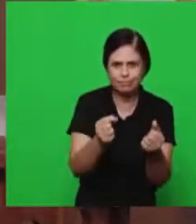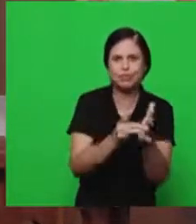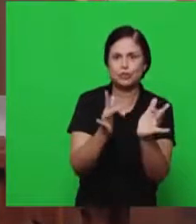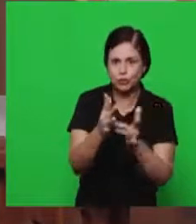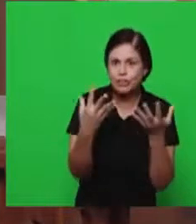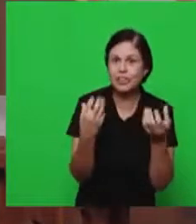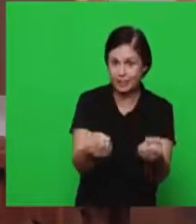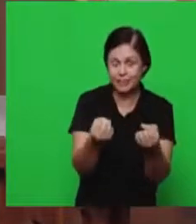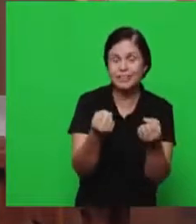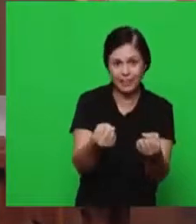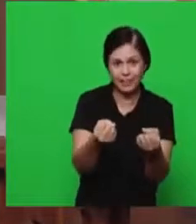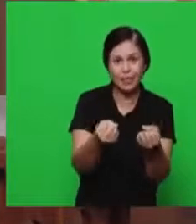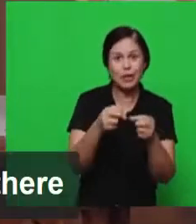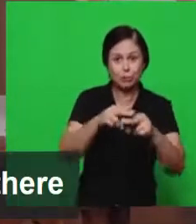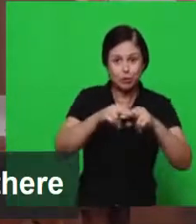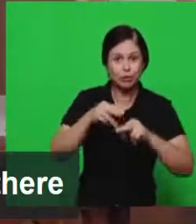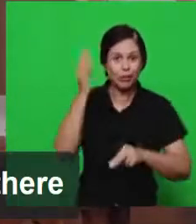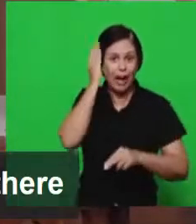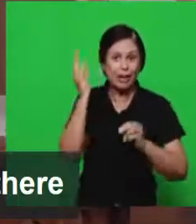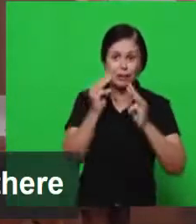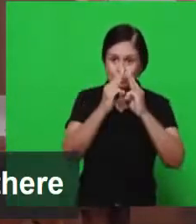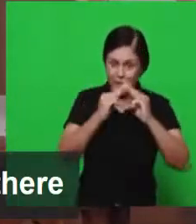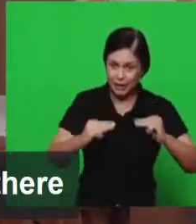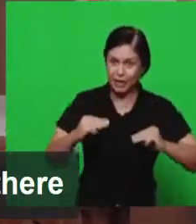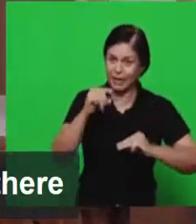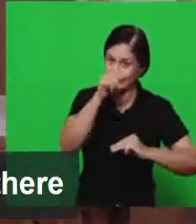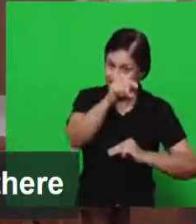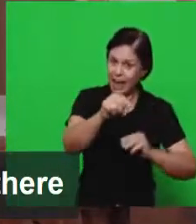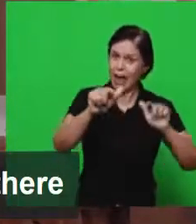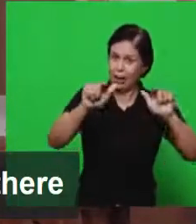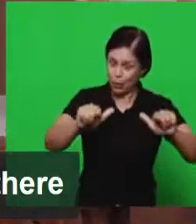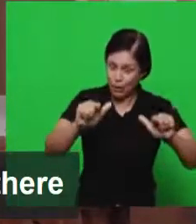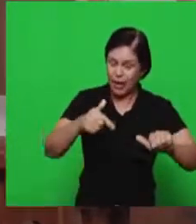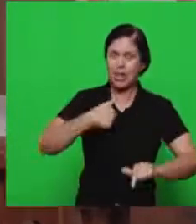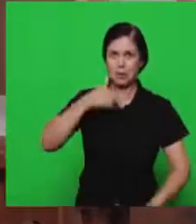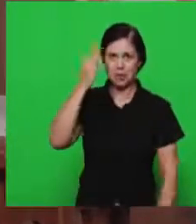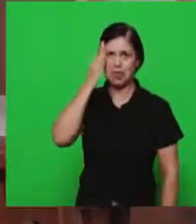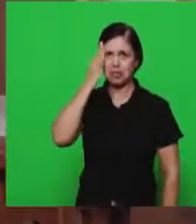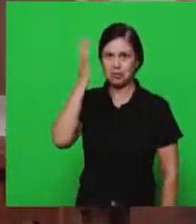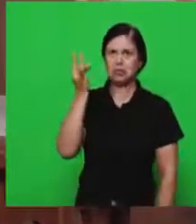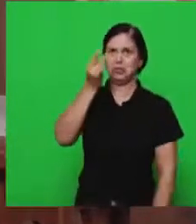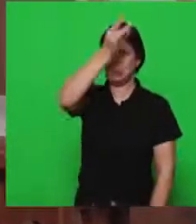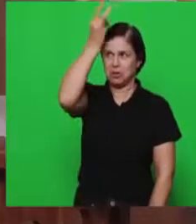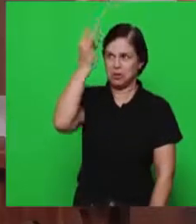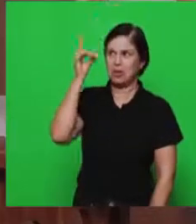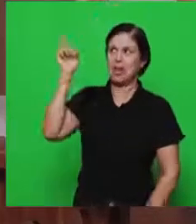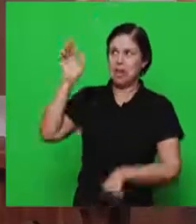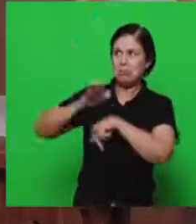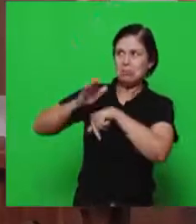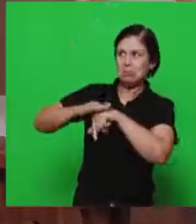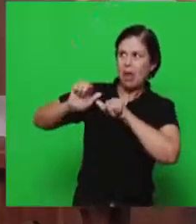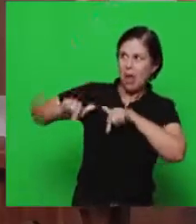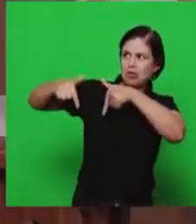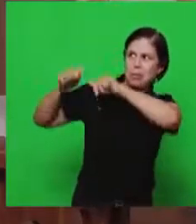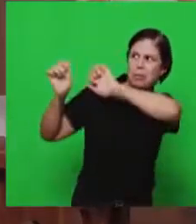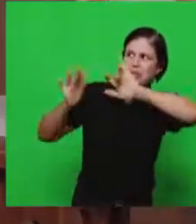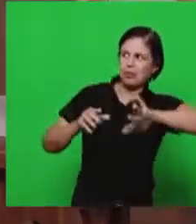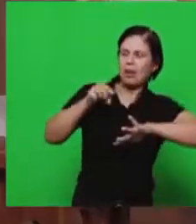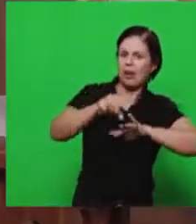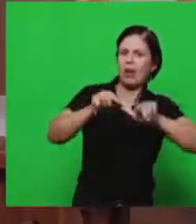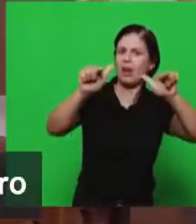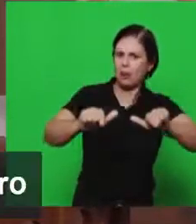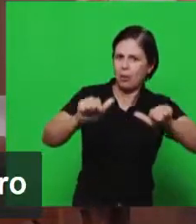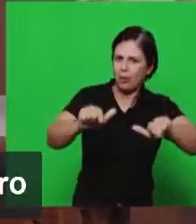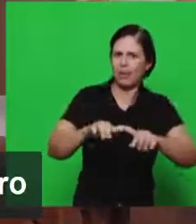meu entendimento, uma operação do Espírito Santo naquela cidade. Os irmãos ali, Luciano, um homem de Deus,